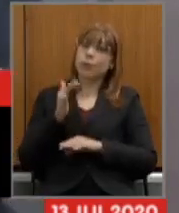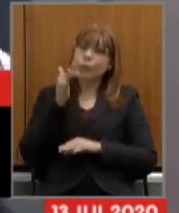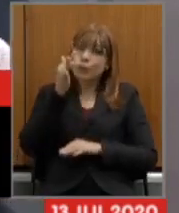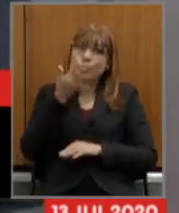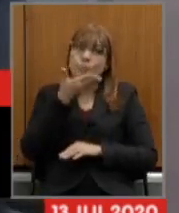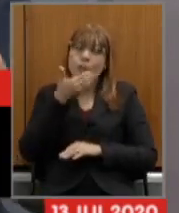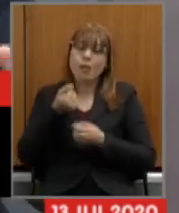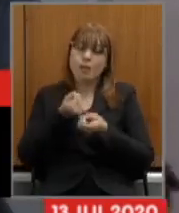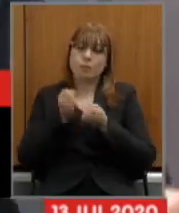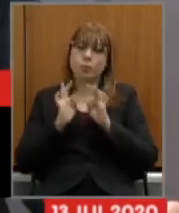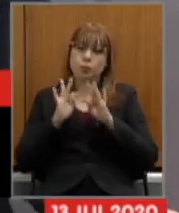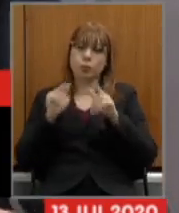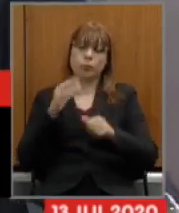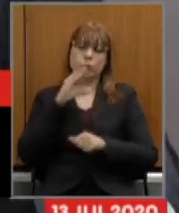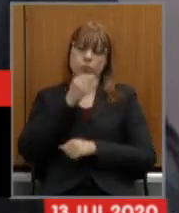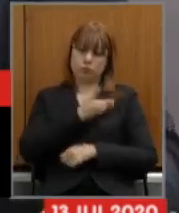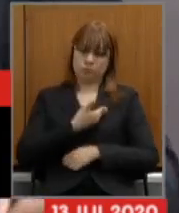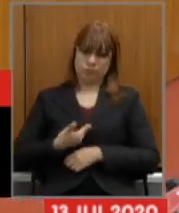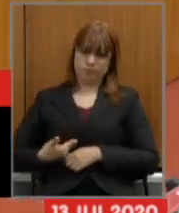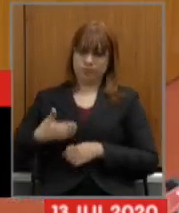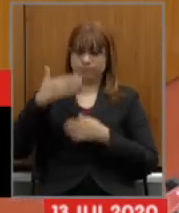servidores estaduais muito obrigado